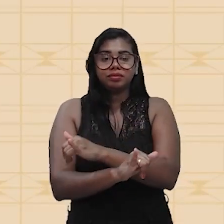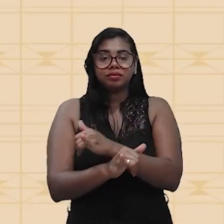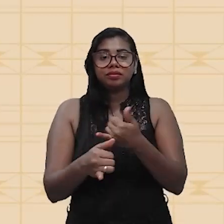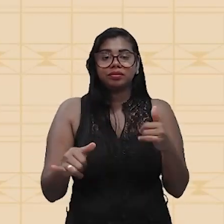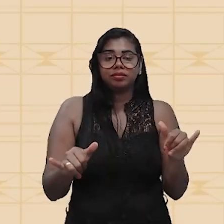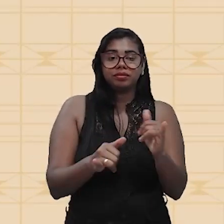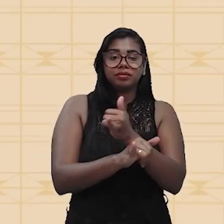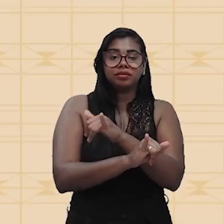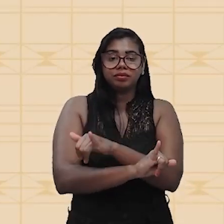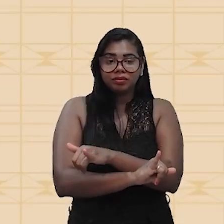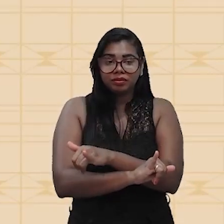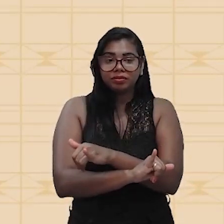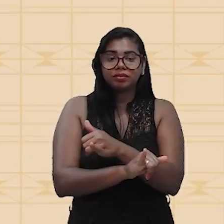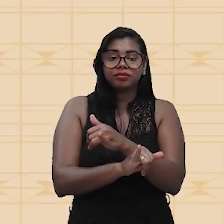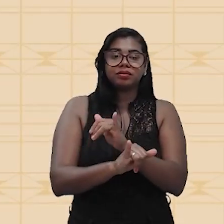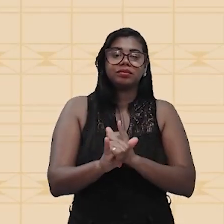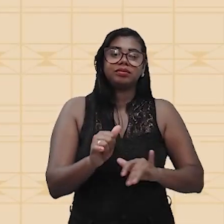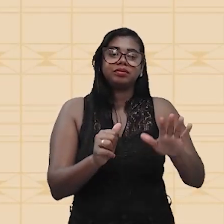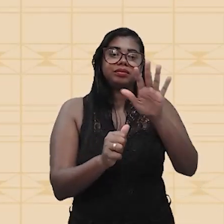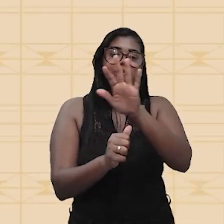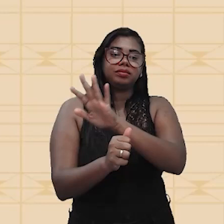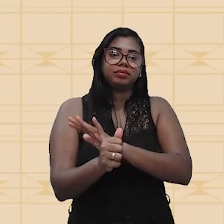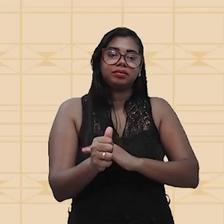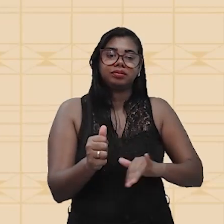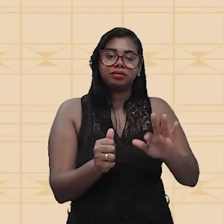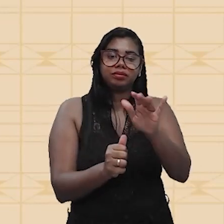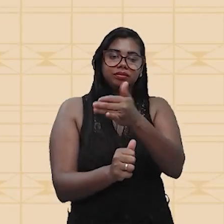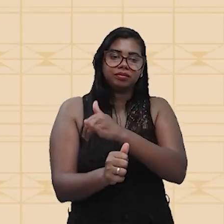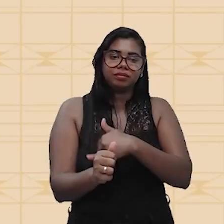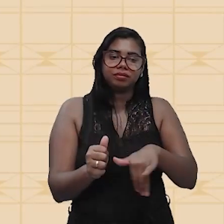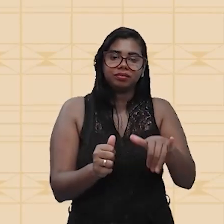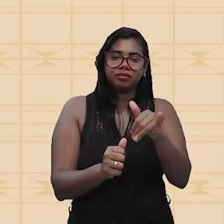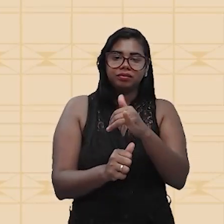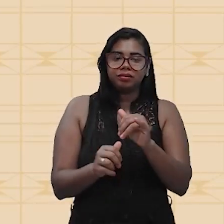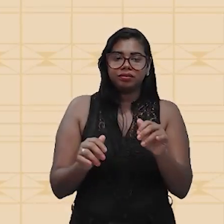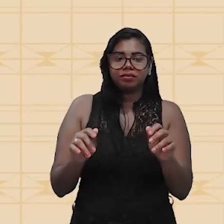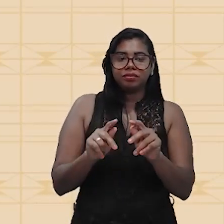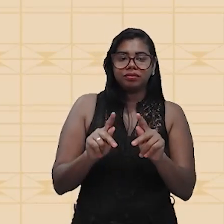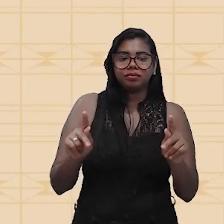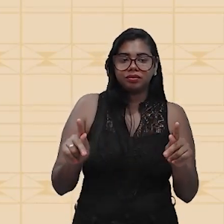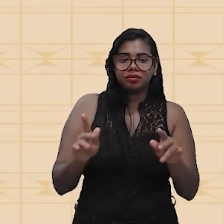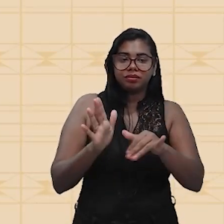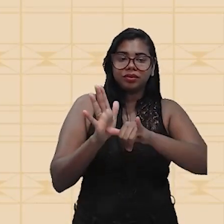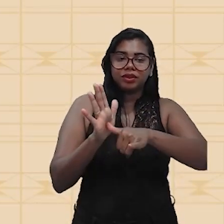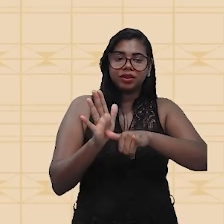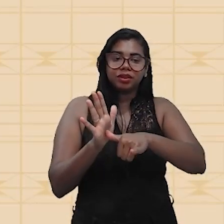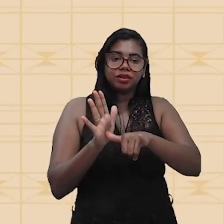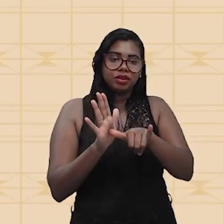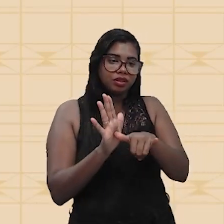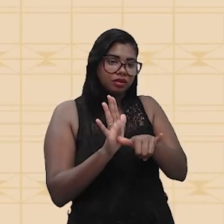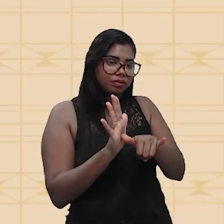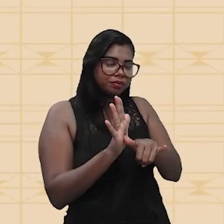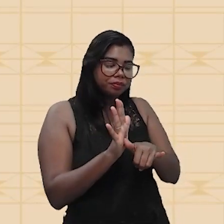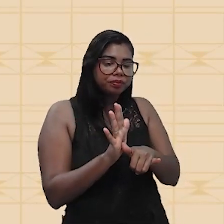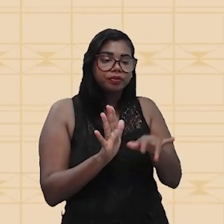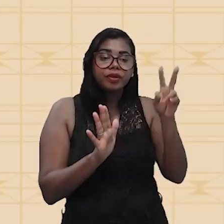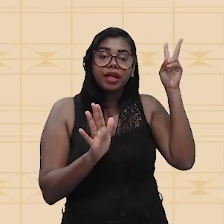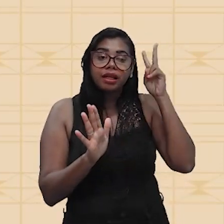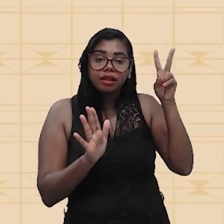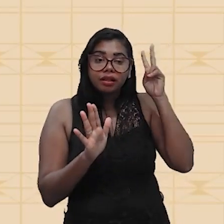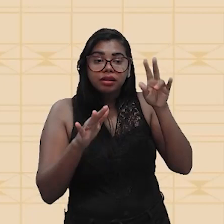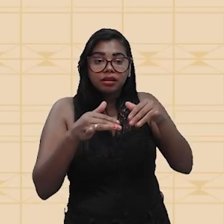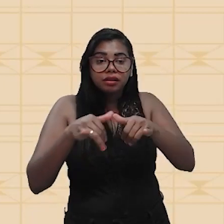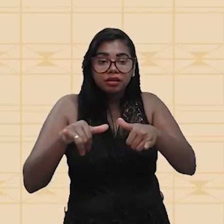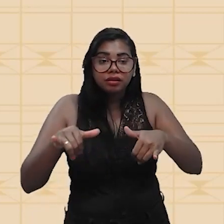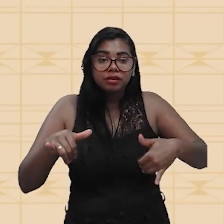sentido do campo elétrico que é gerado por essas placas geradoras. Lembrando que campo elétrico e potencial